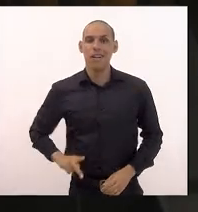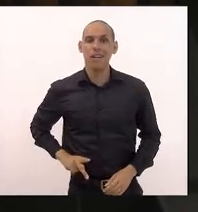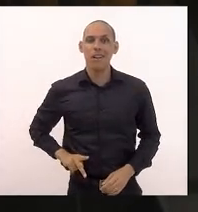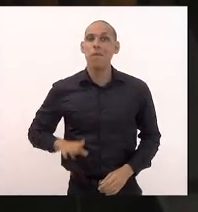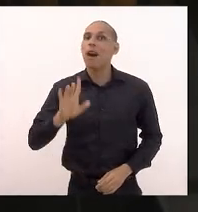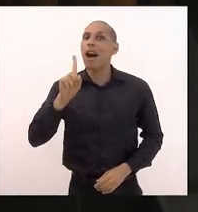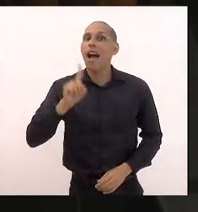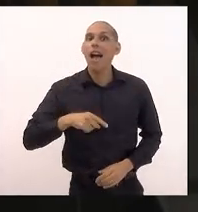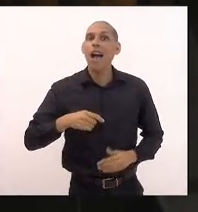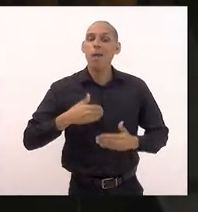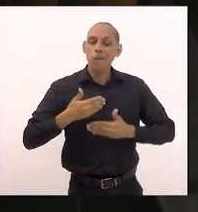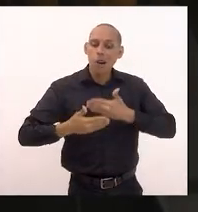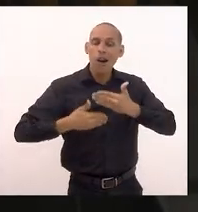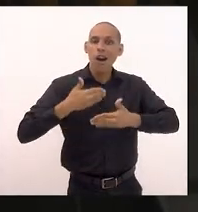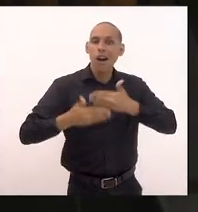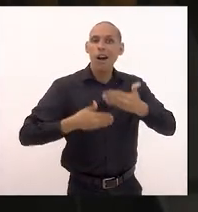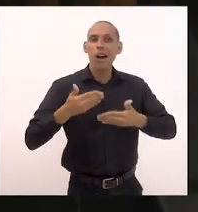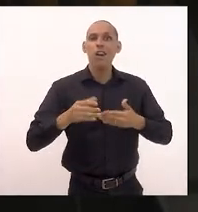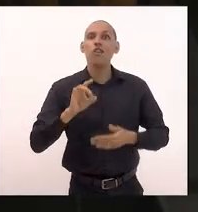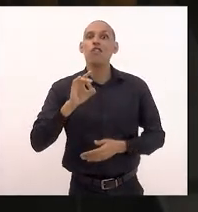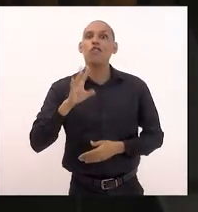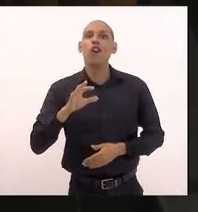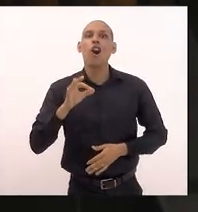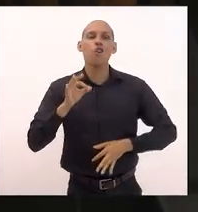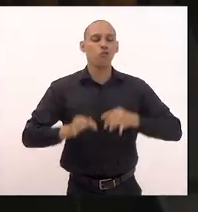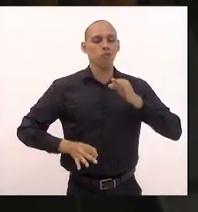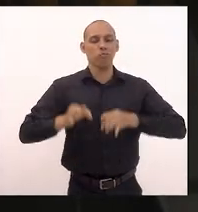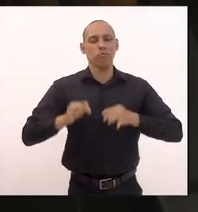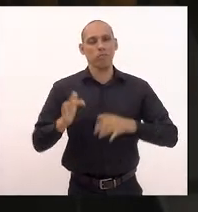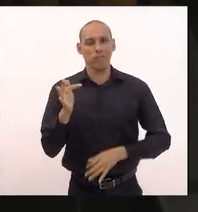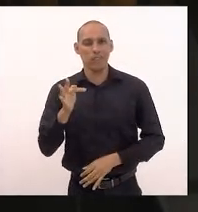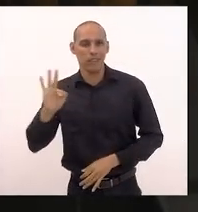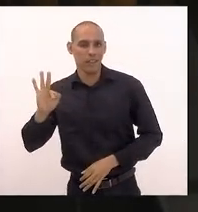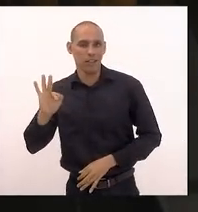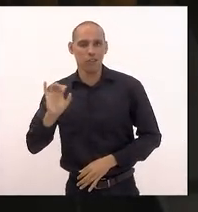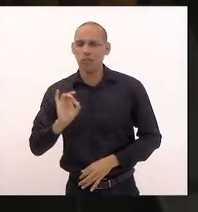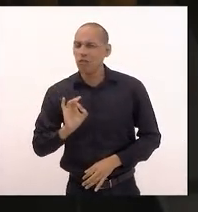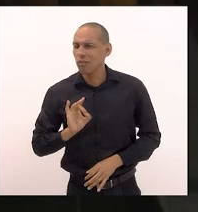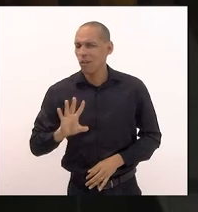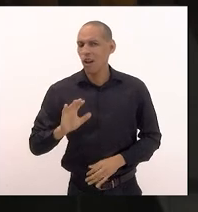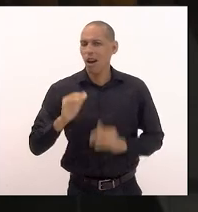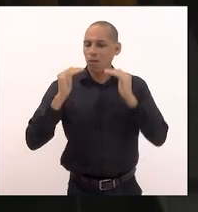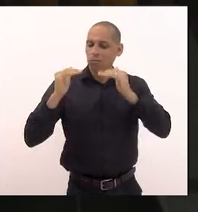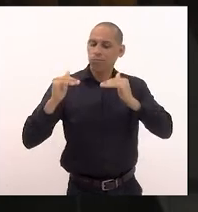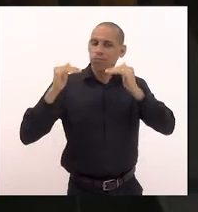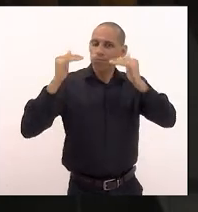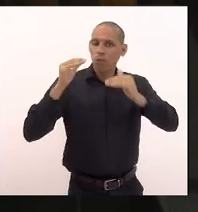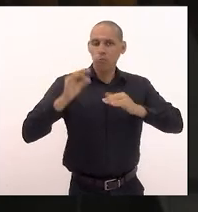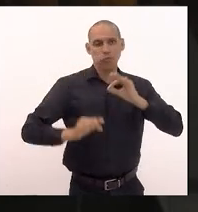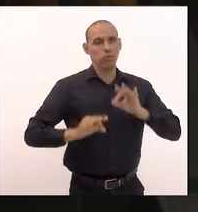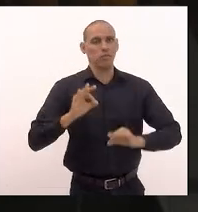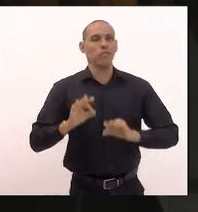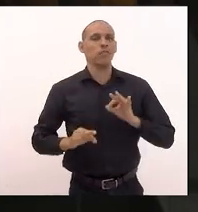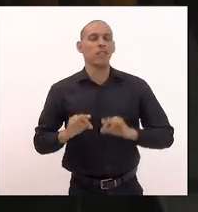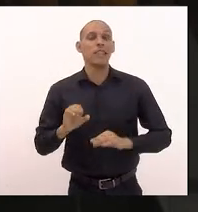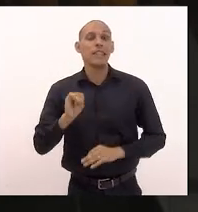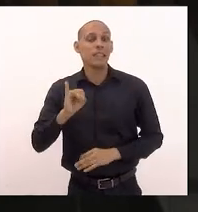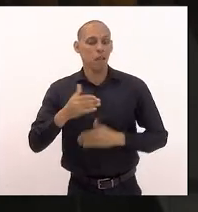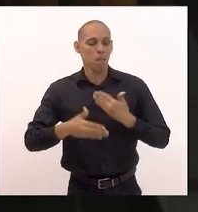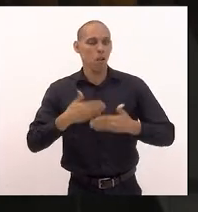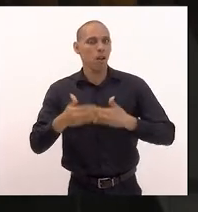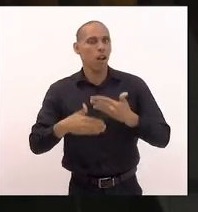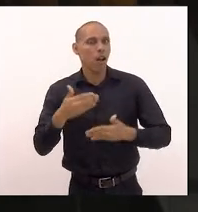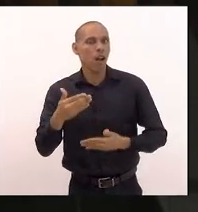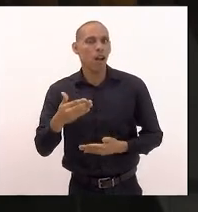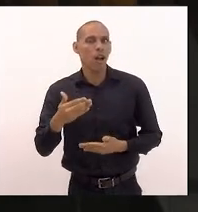processual de disputa de competência da justiça federal com as cortes superiores se o processo